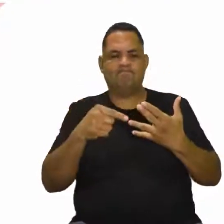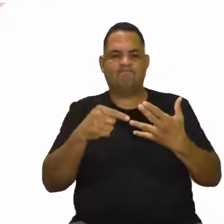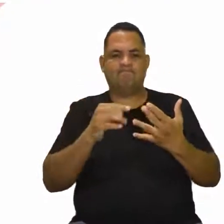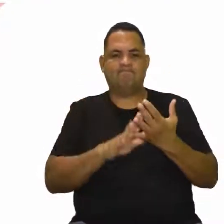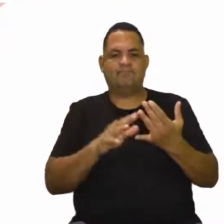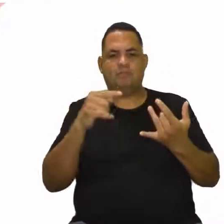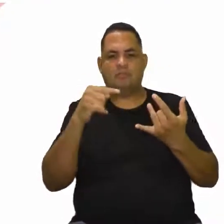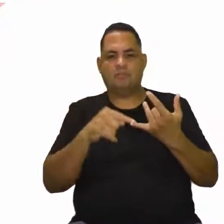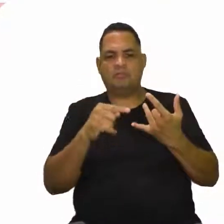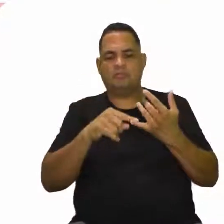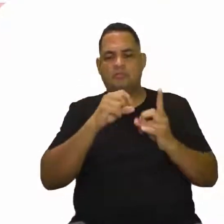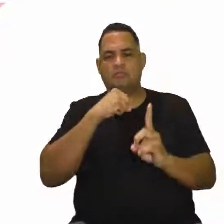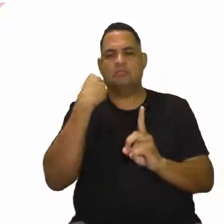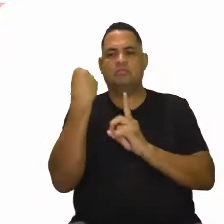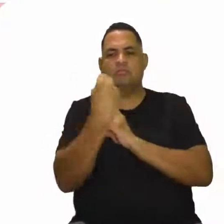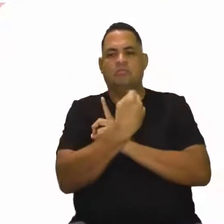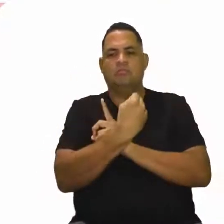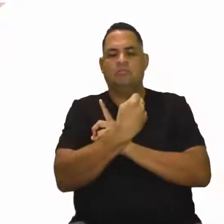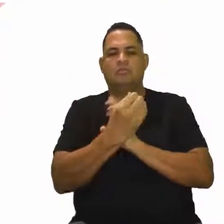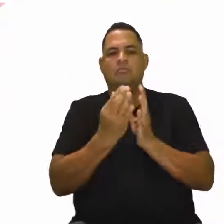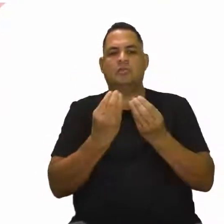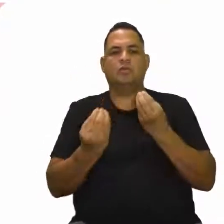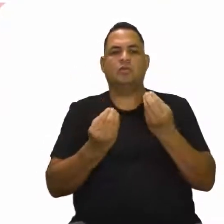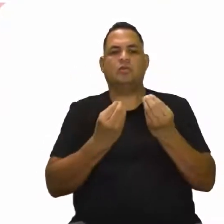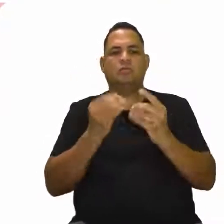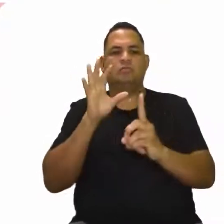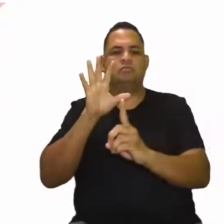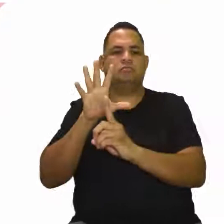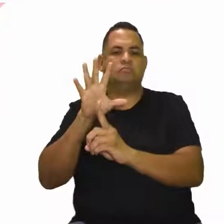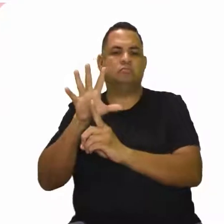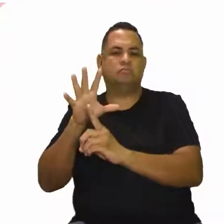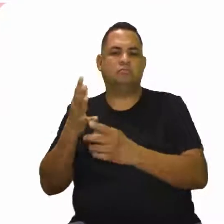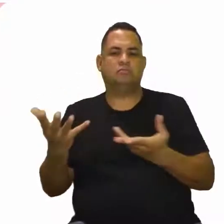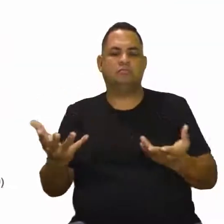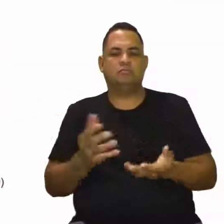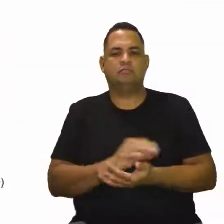e sociais. Como elas interferem aí?